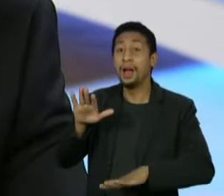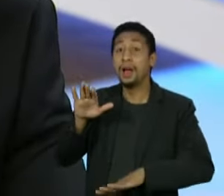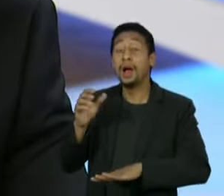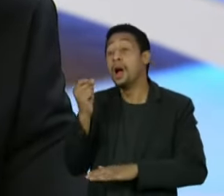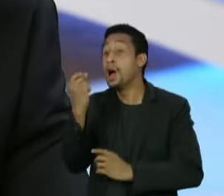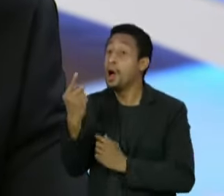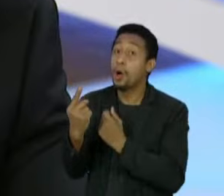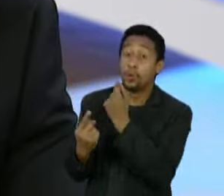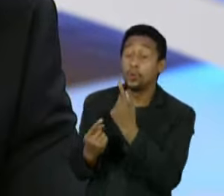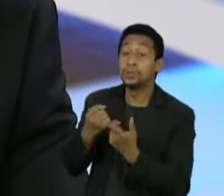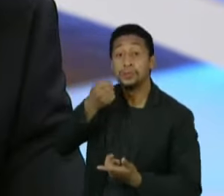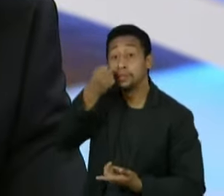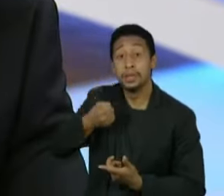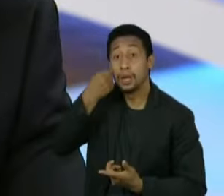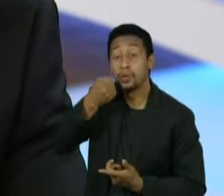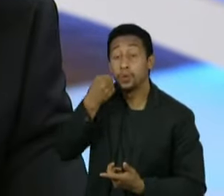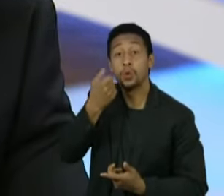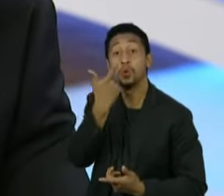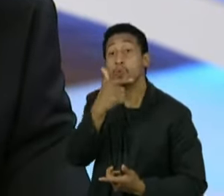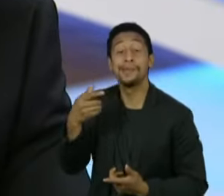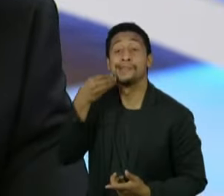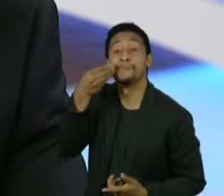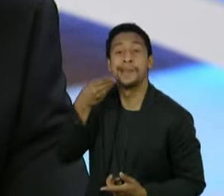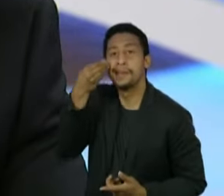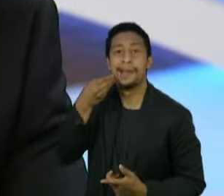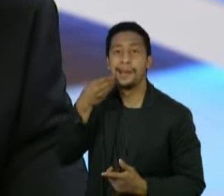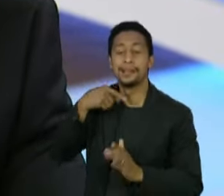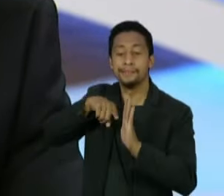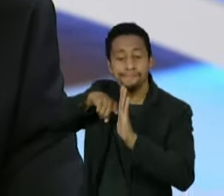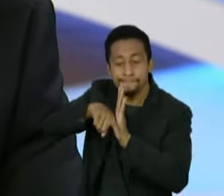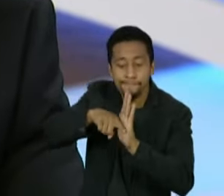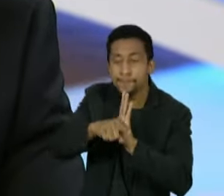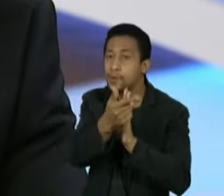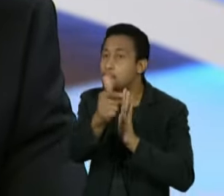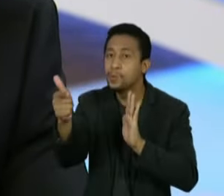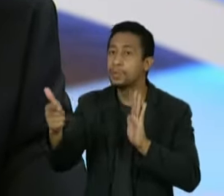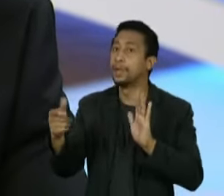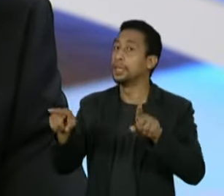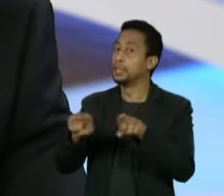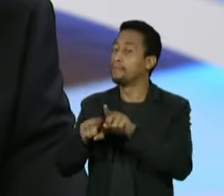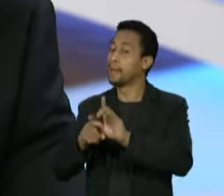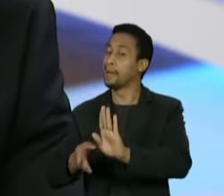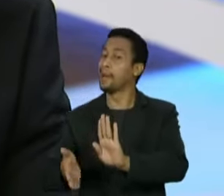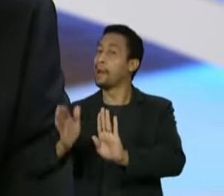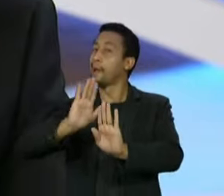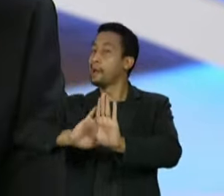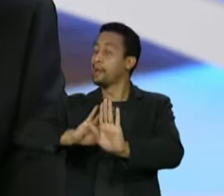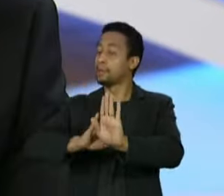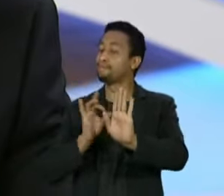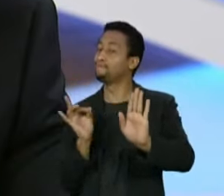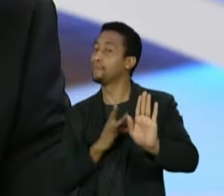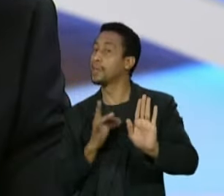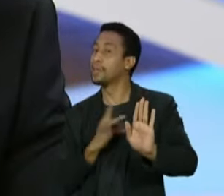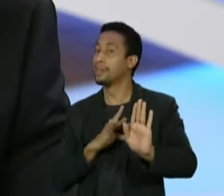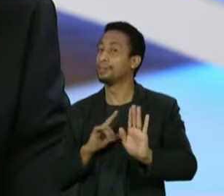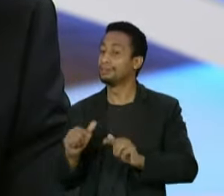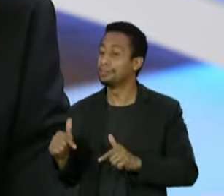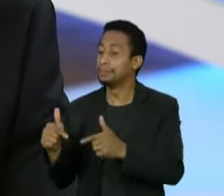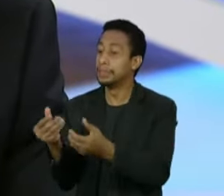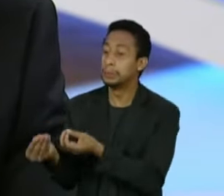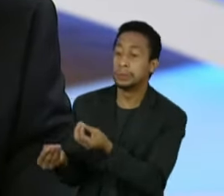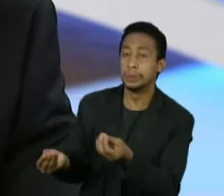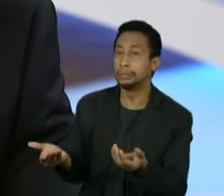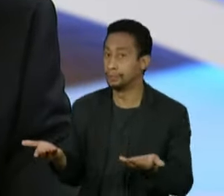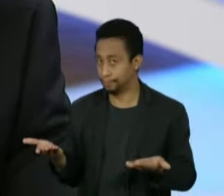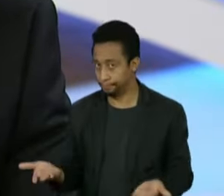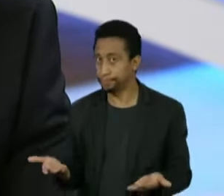investigação e alguns deles têm o temor de você ter repercussões políticas de cada ato. Uma situação como a gente